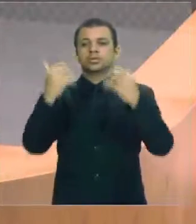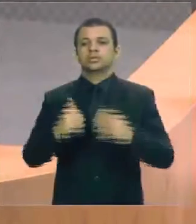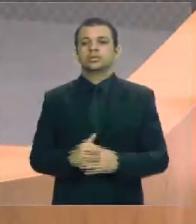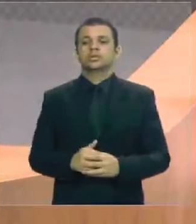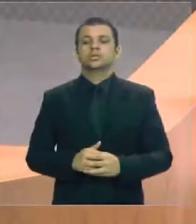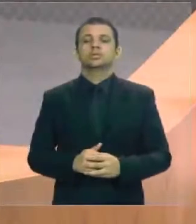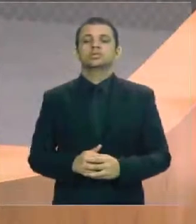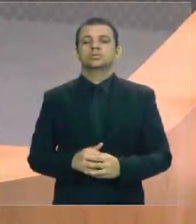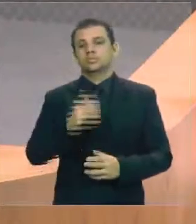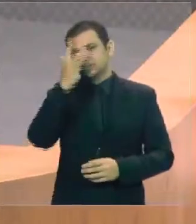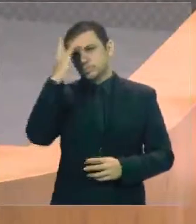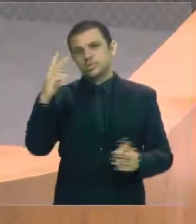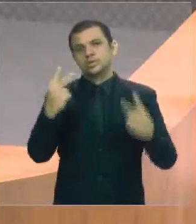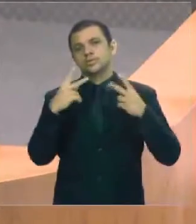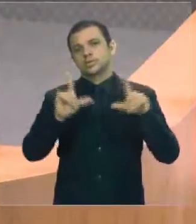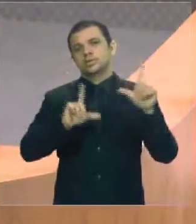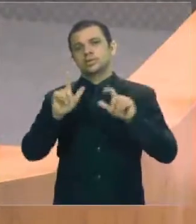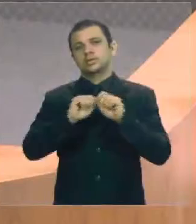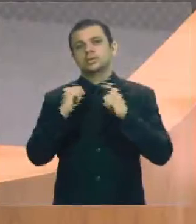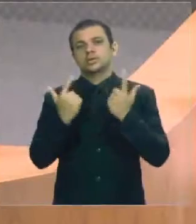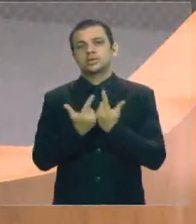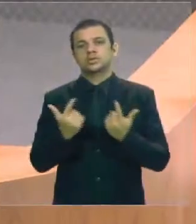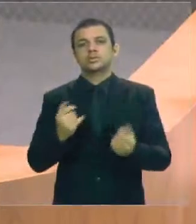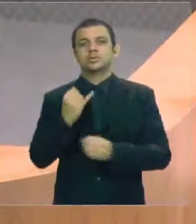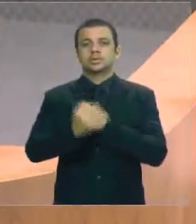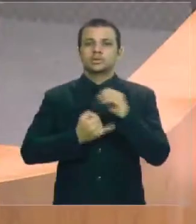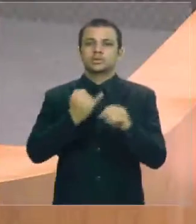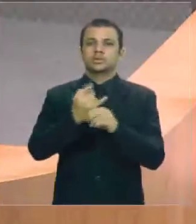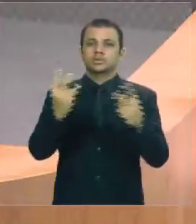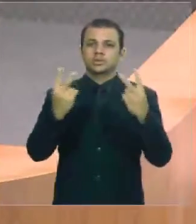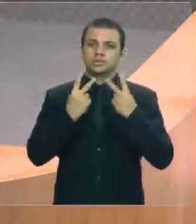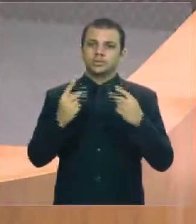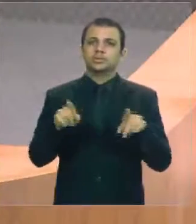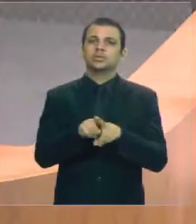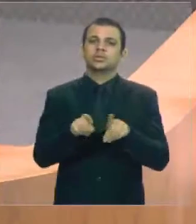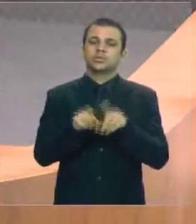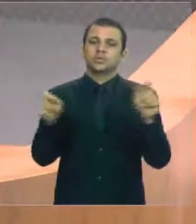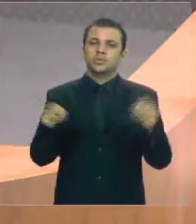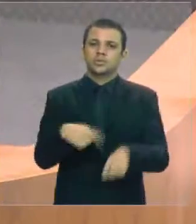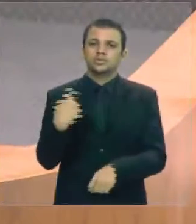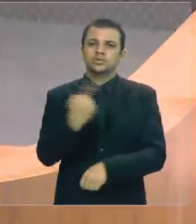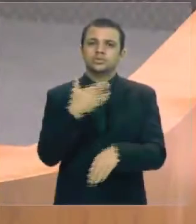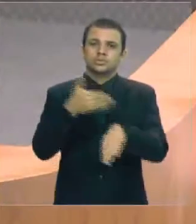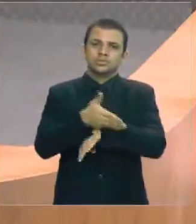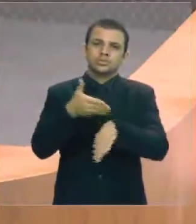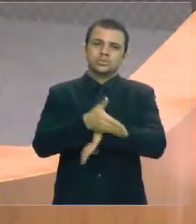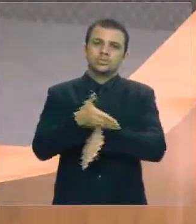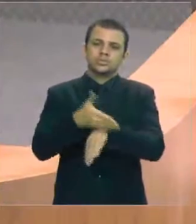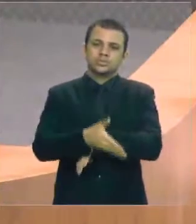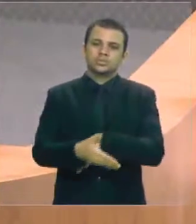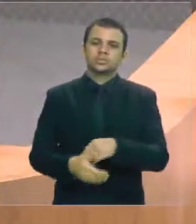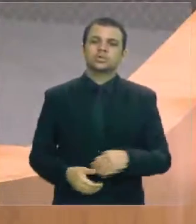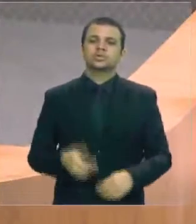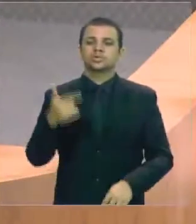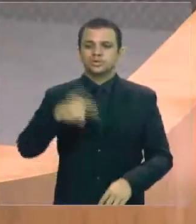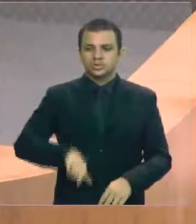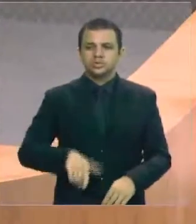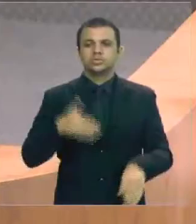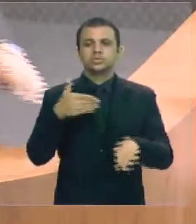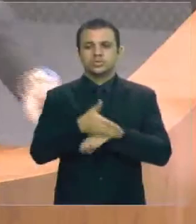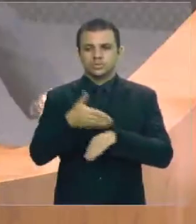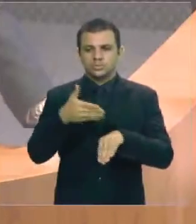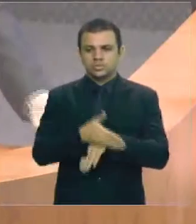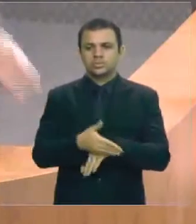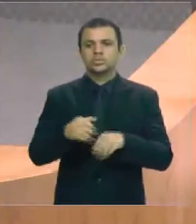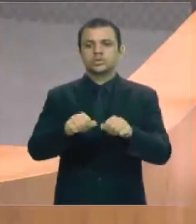os telespectadores da TV Assembleia, os internautas, para que a gente participe mais uma vez de